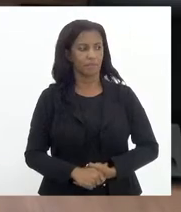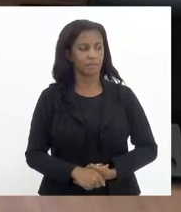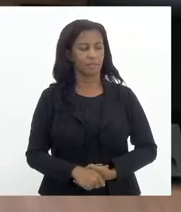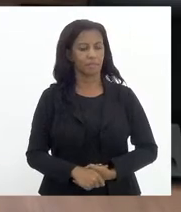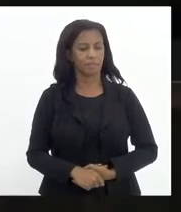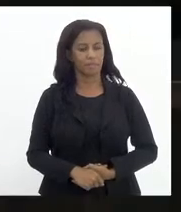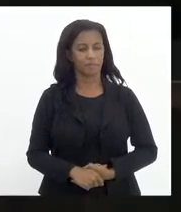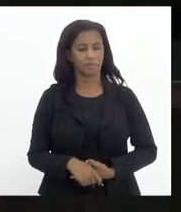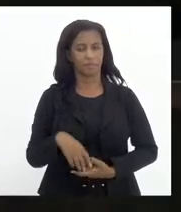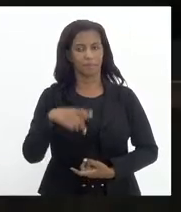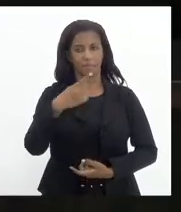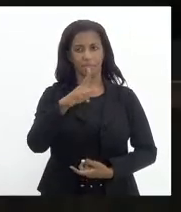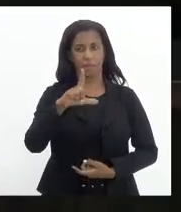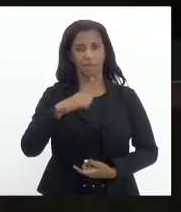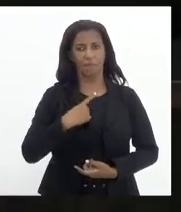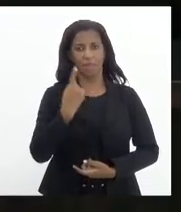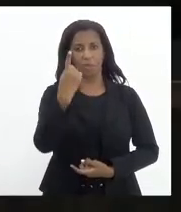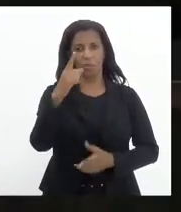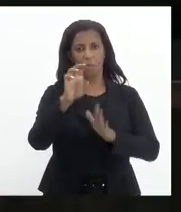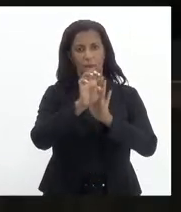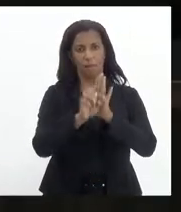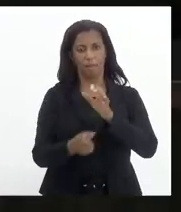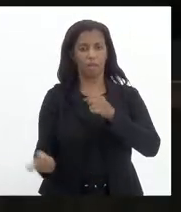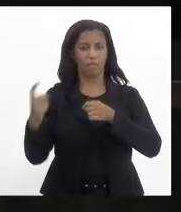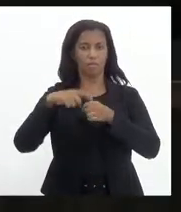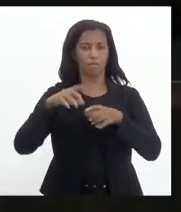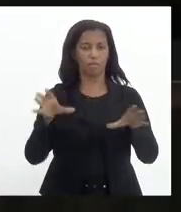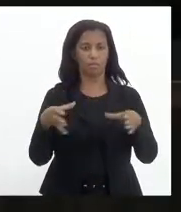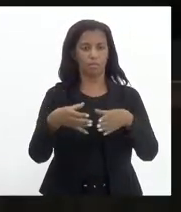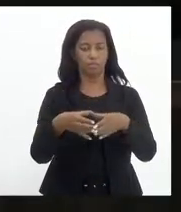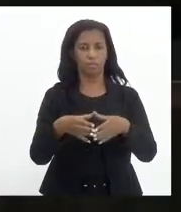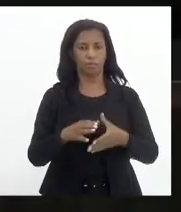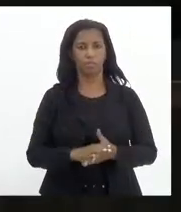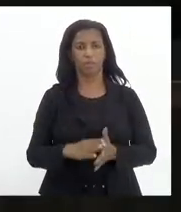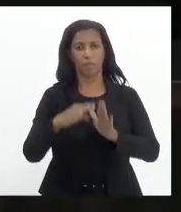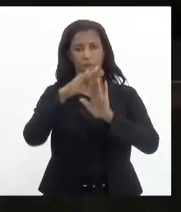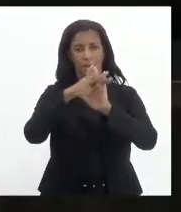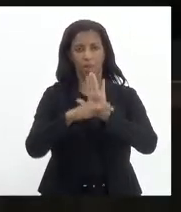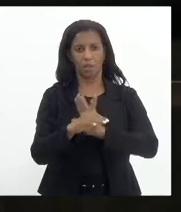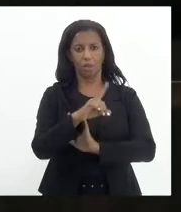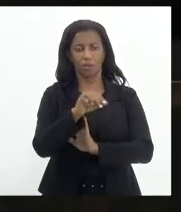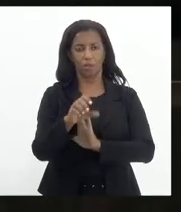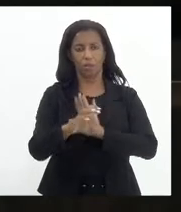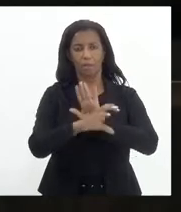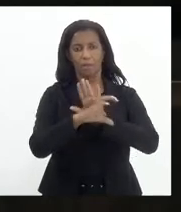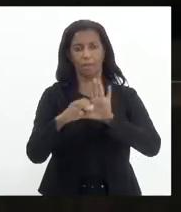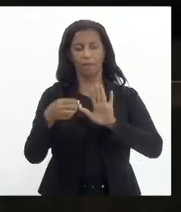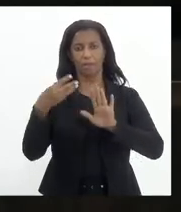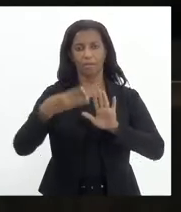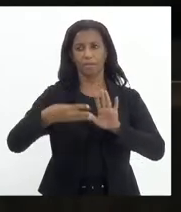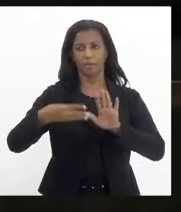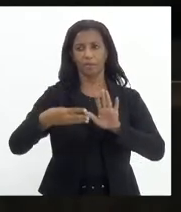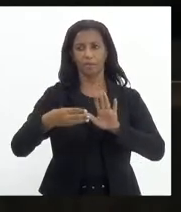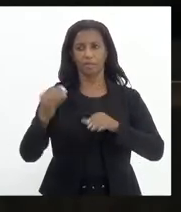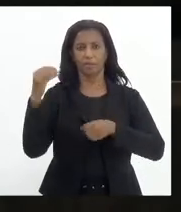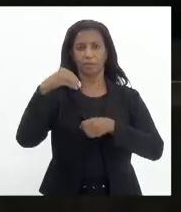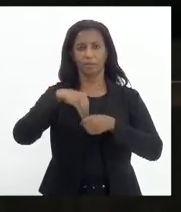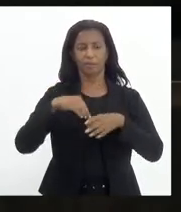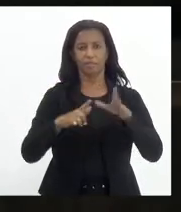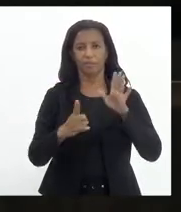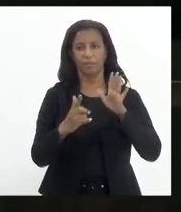O projeto recebeu uma emenda e retorna às comissões. Clito na ordem do dia, de acordo com o parágrafo terceiro do artigo 47 do regimento interno,